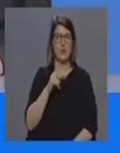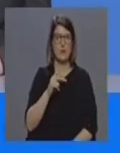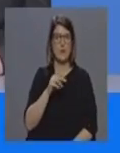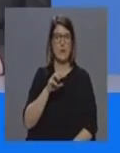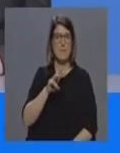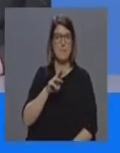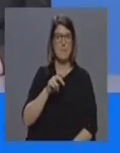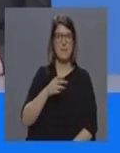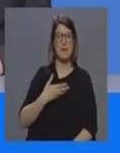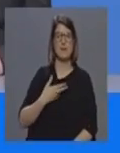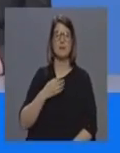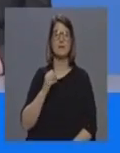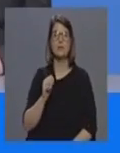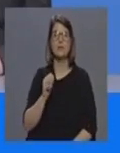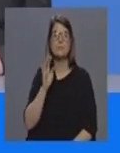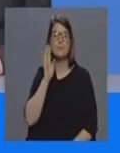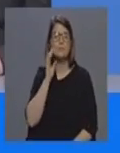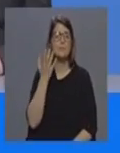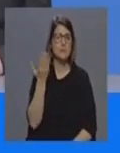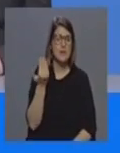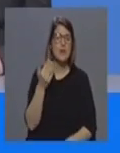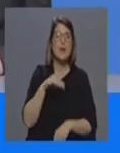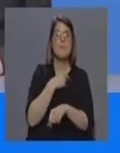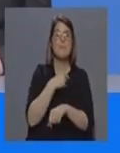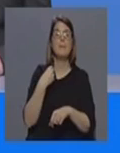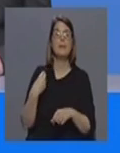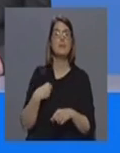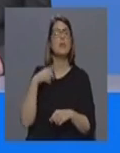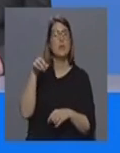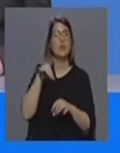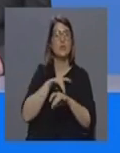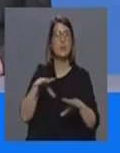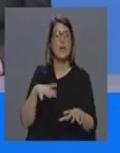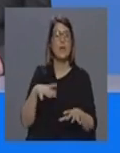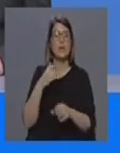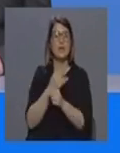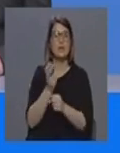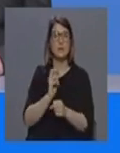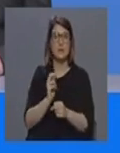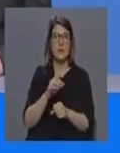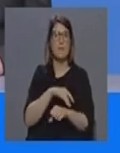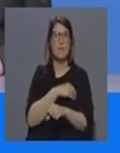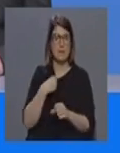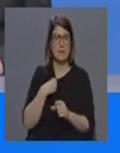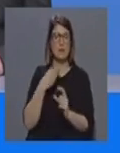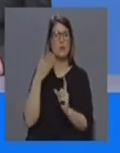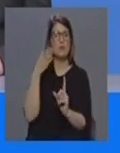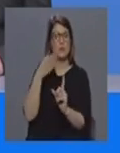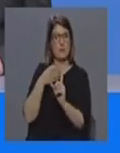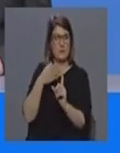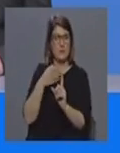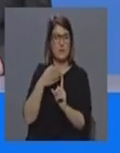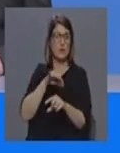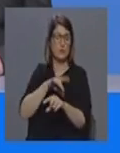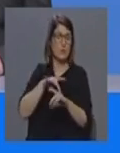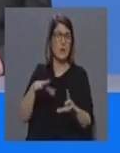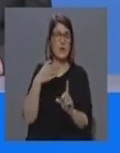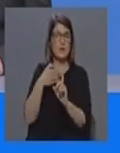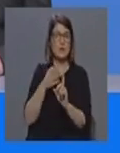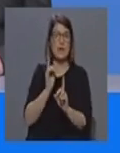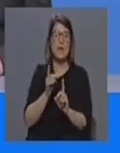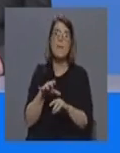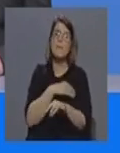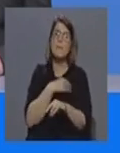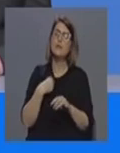Mendes os médicos aí no hospital de Santos Pílida de Alheia disseram um hospital de referência os médicos estão